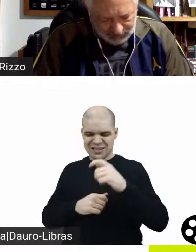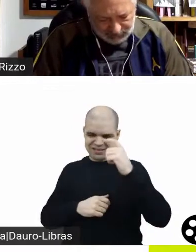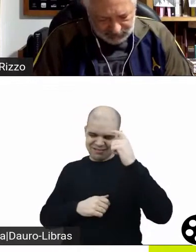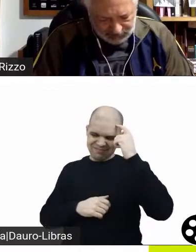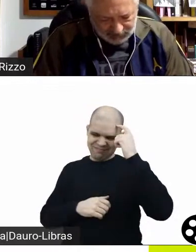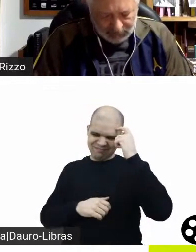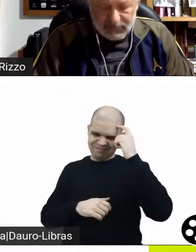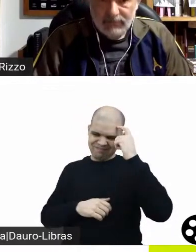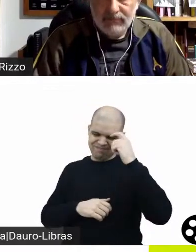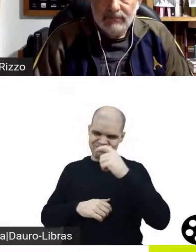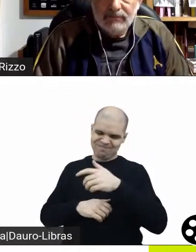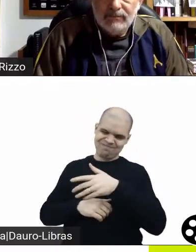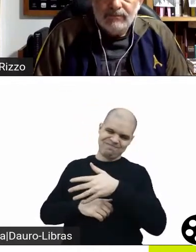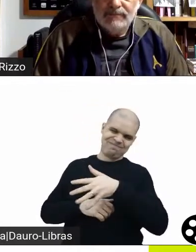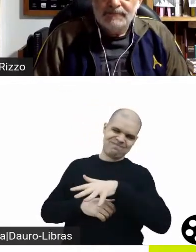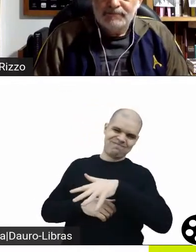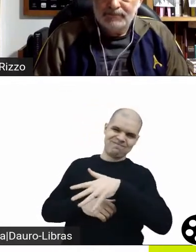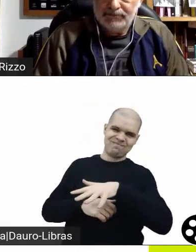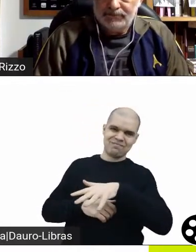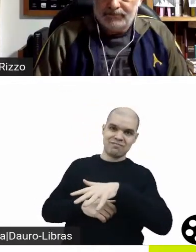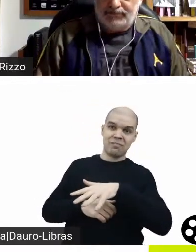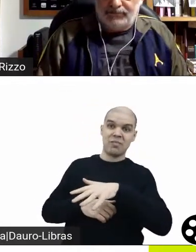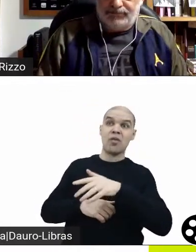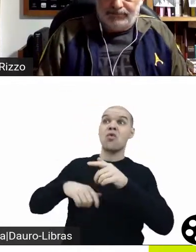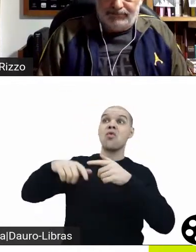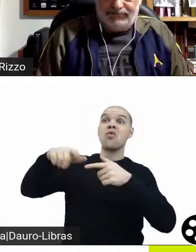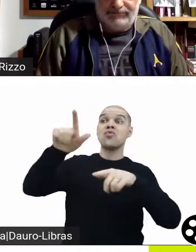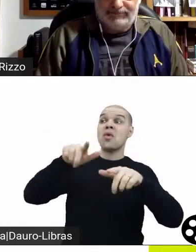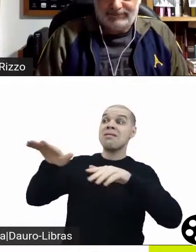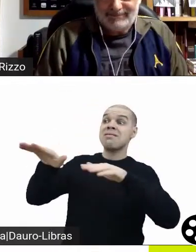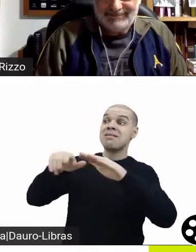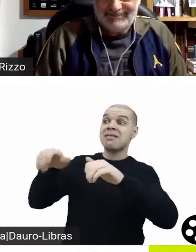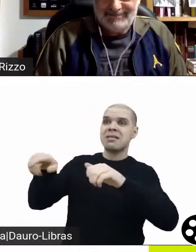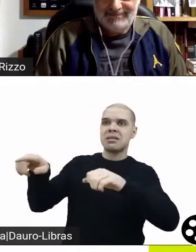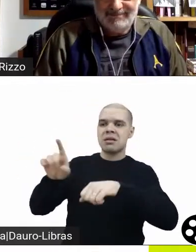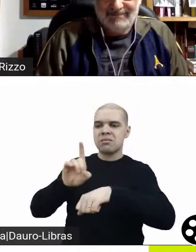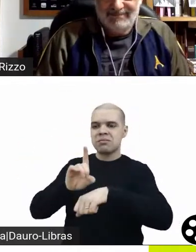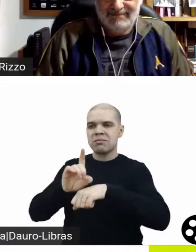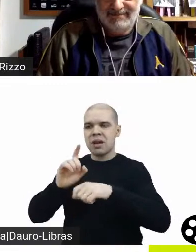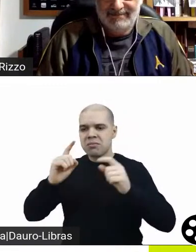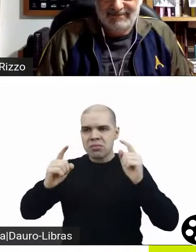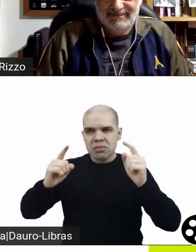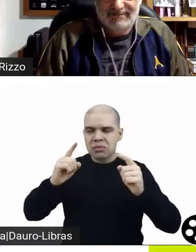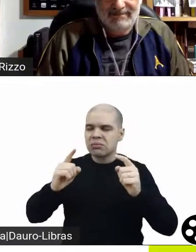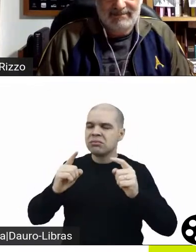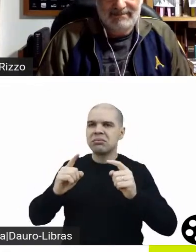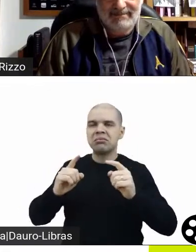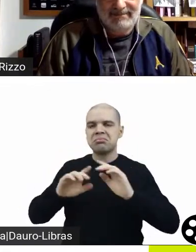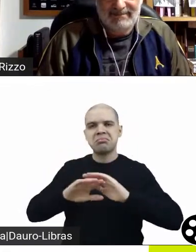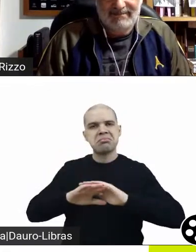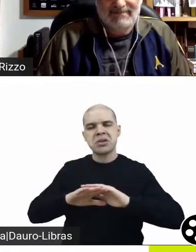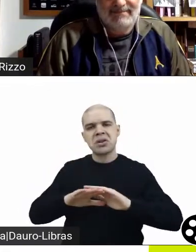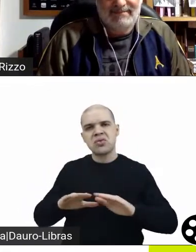dele hoje em dia. É mais um retrato da indústria de Hollywood como ela opera, como ela opera com esses talentos.